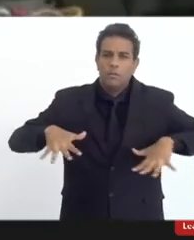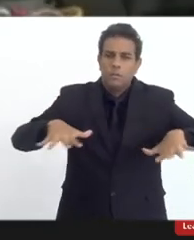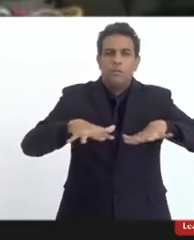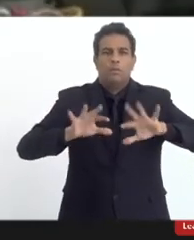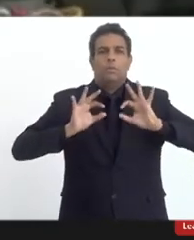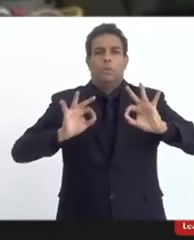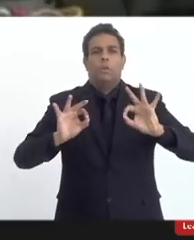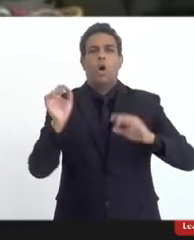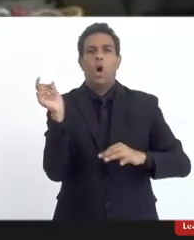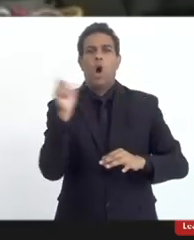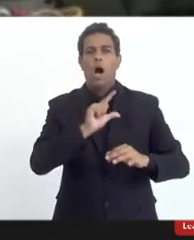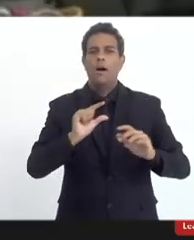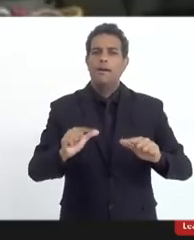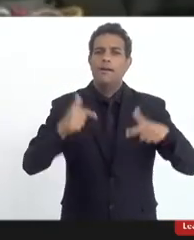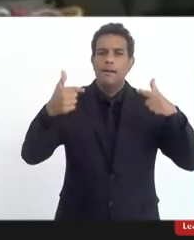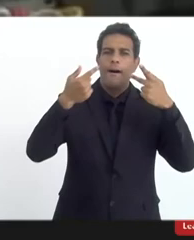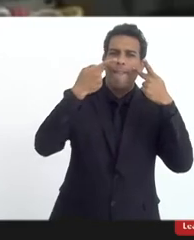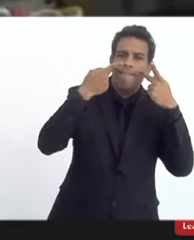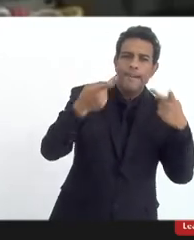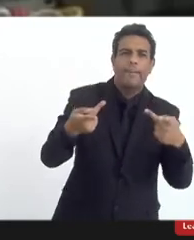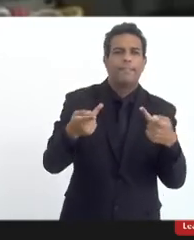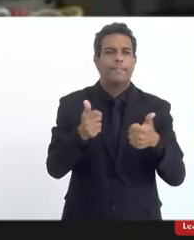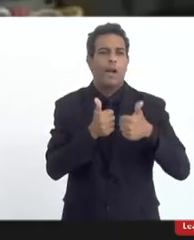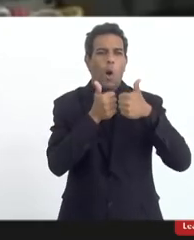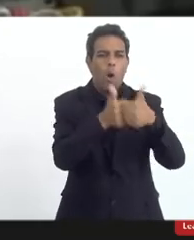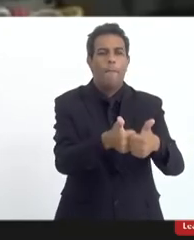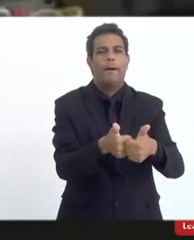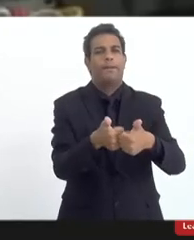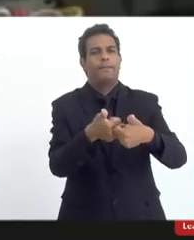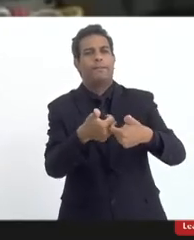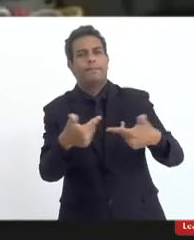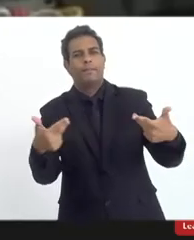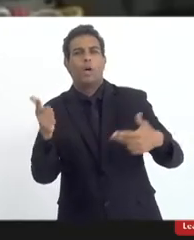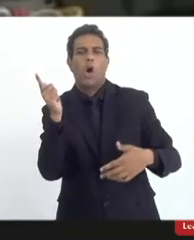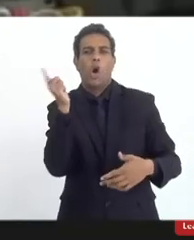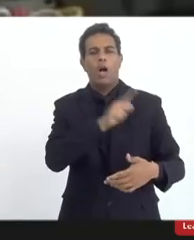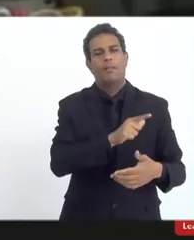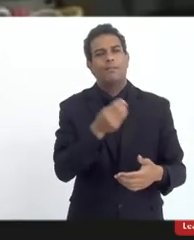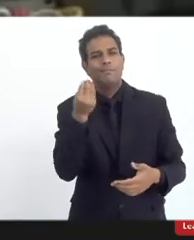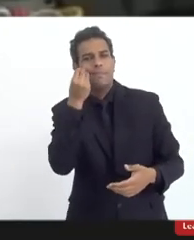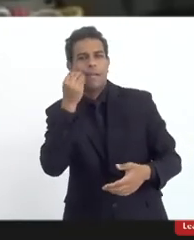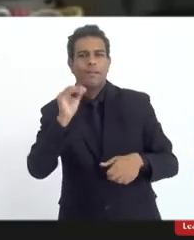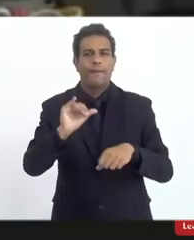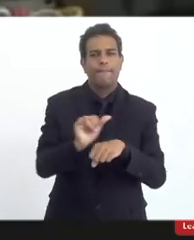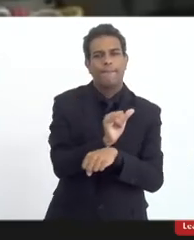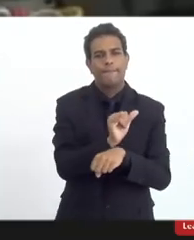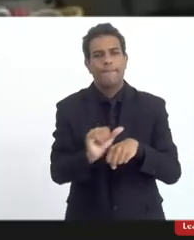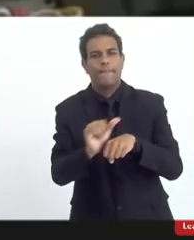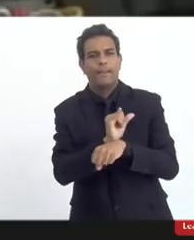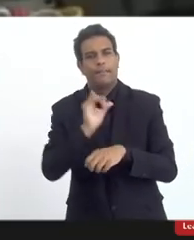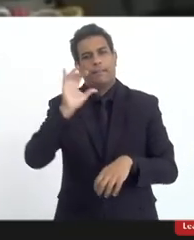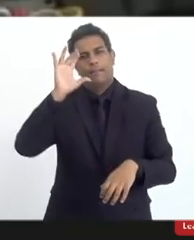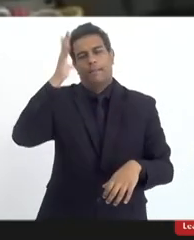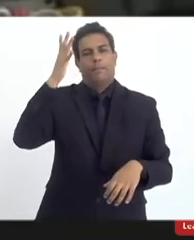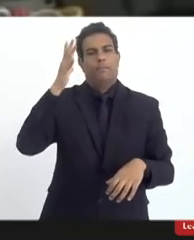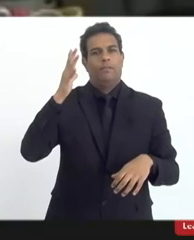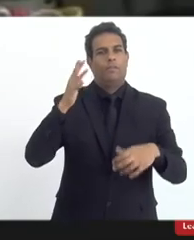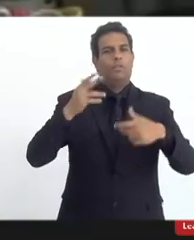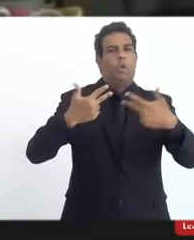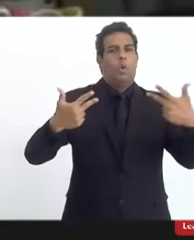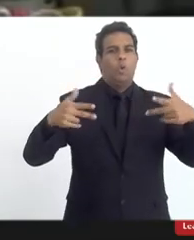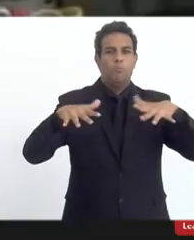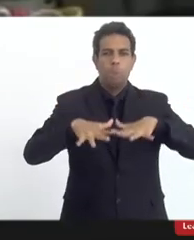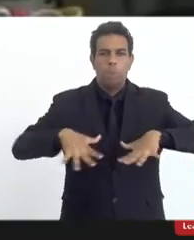realmente de ir visitar acompanhar pra poder tentar resolver e minimizar aquele